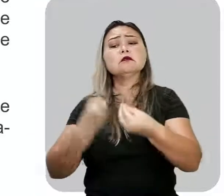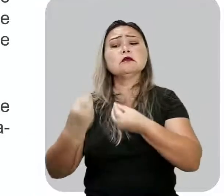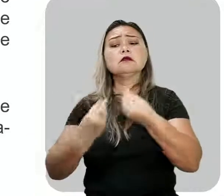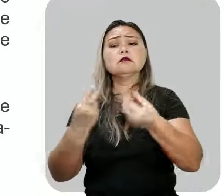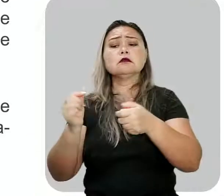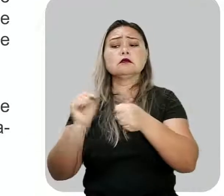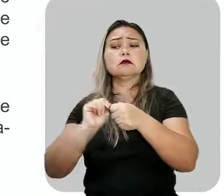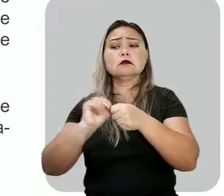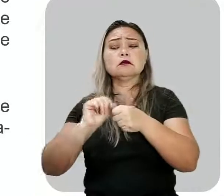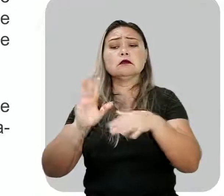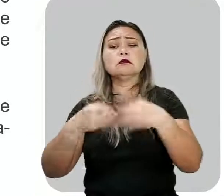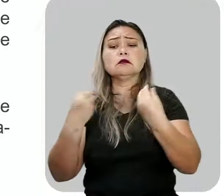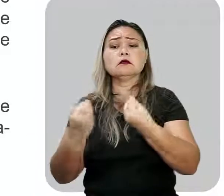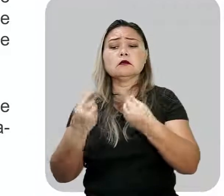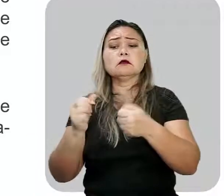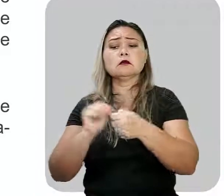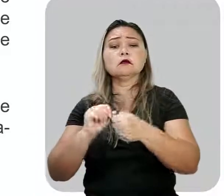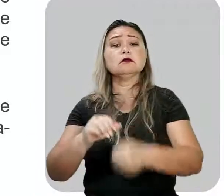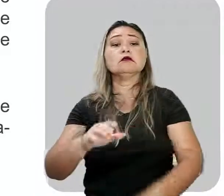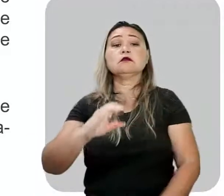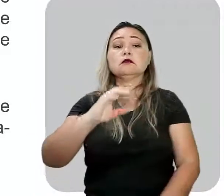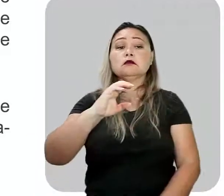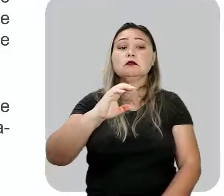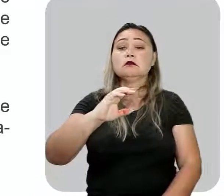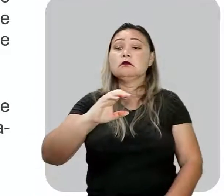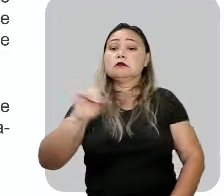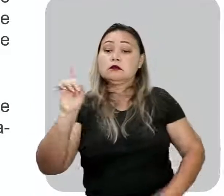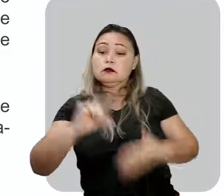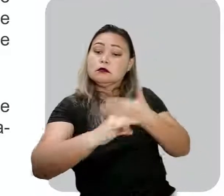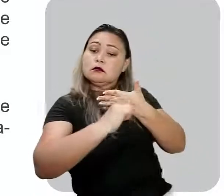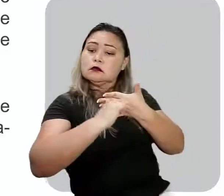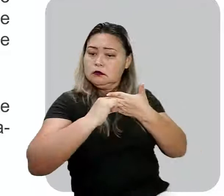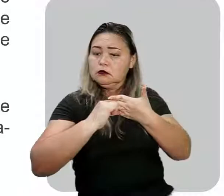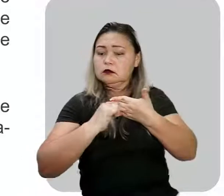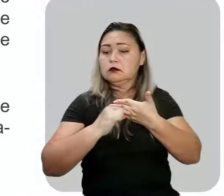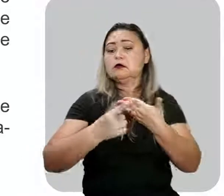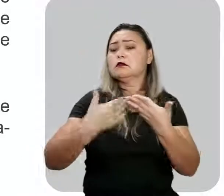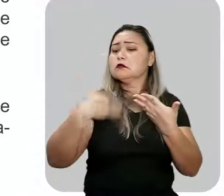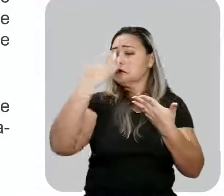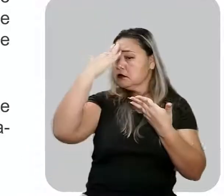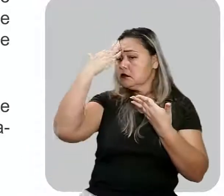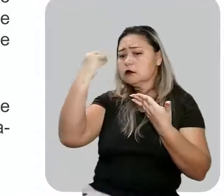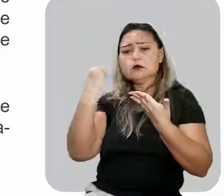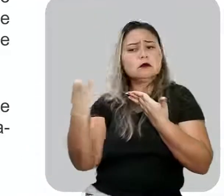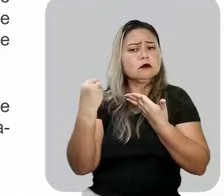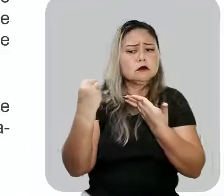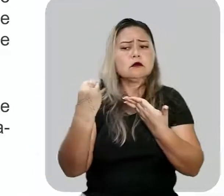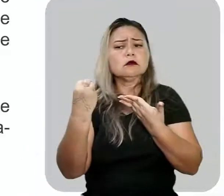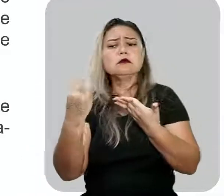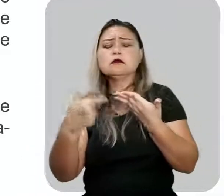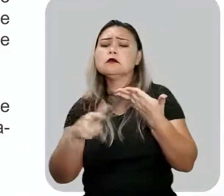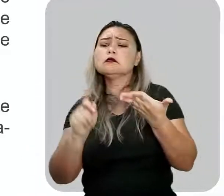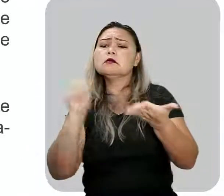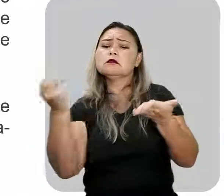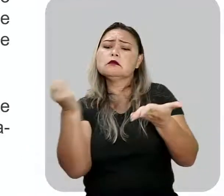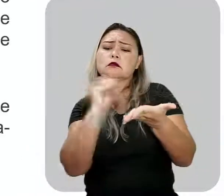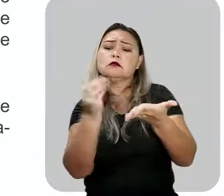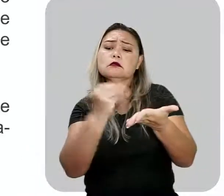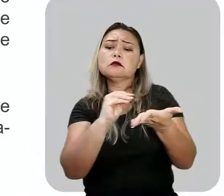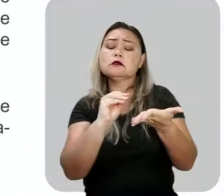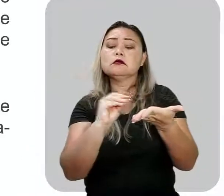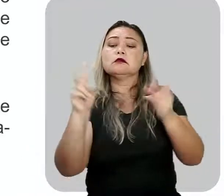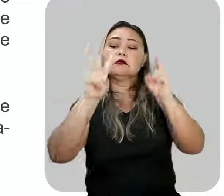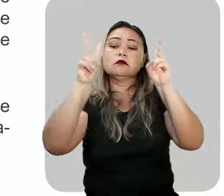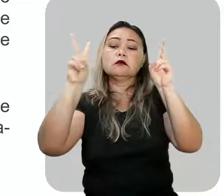construída? Como que Euclides aí foi tão sabiamente aí, feliz, em colocar